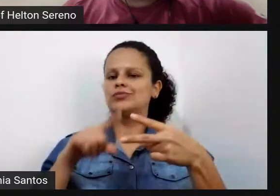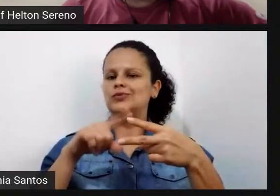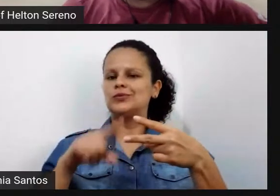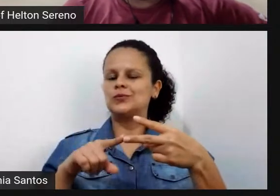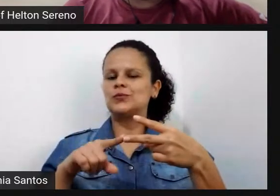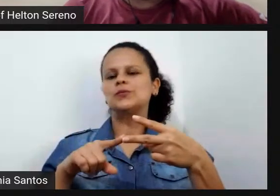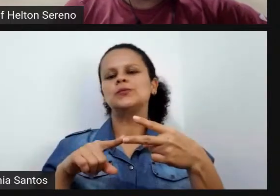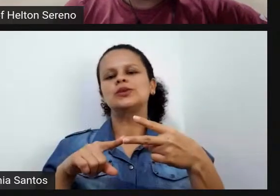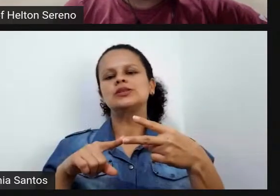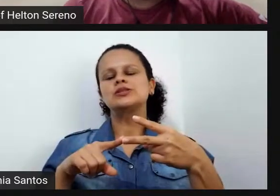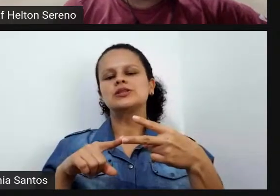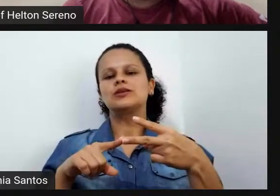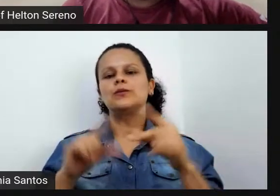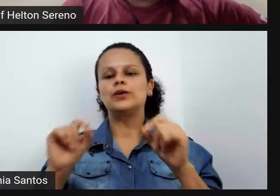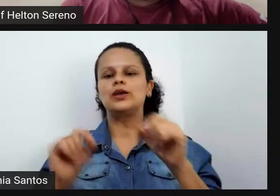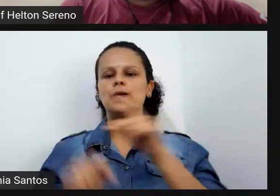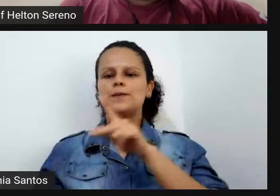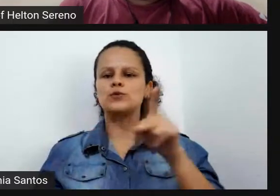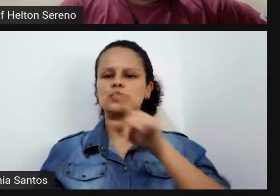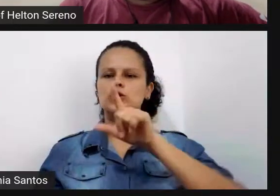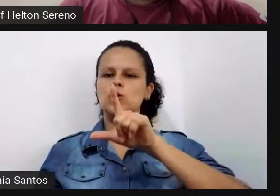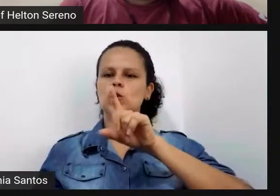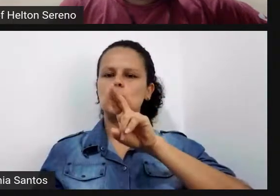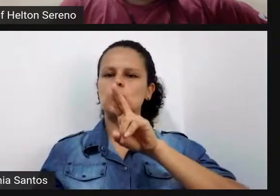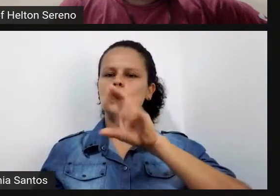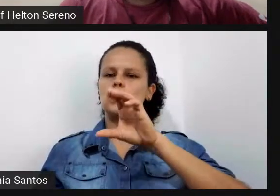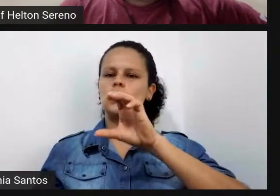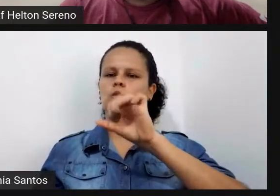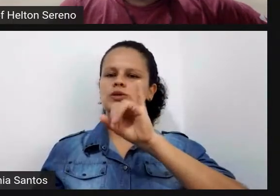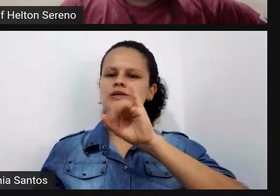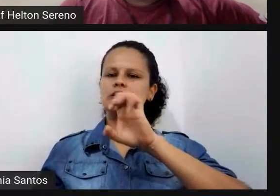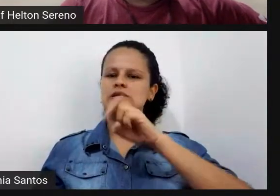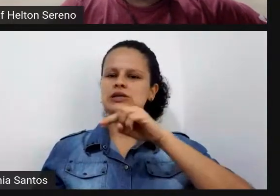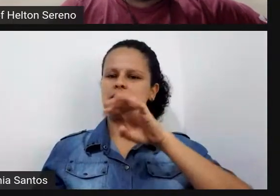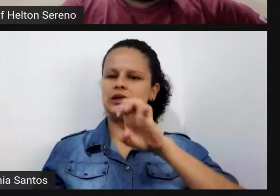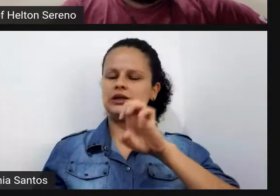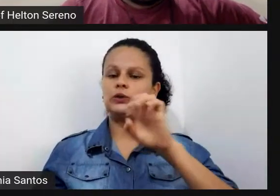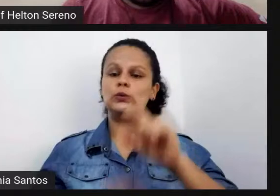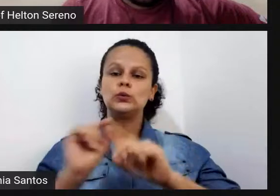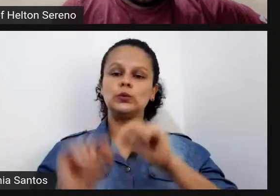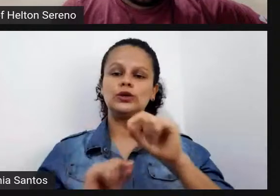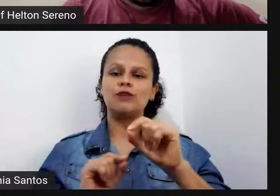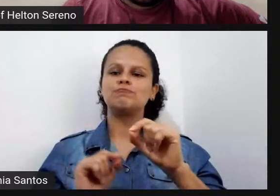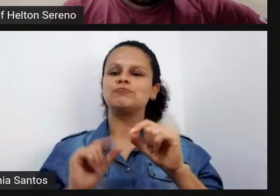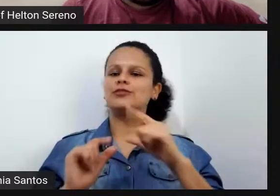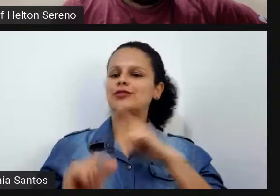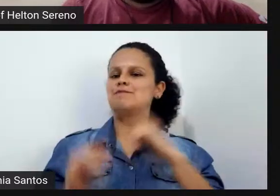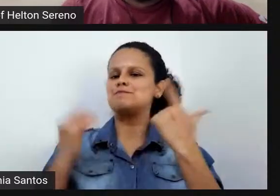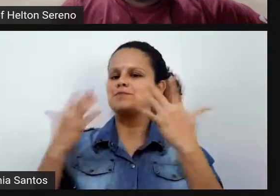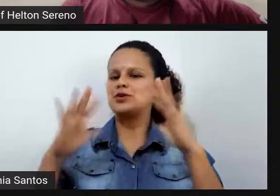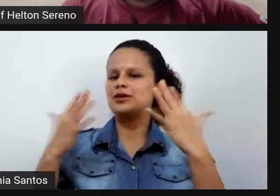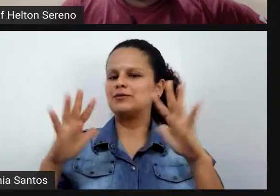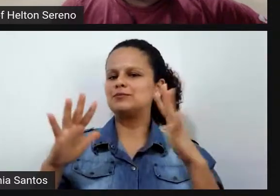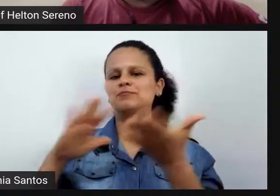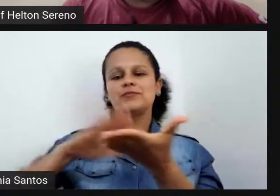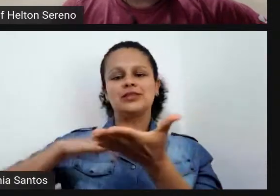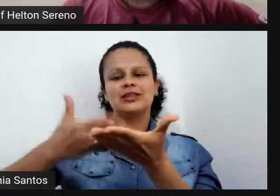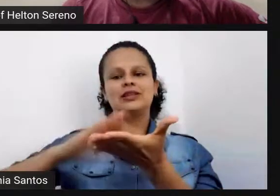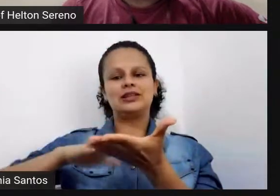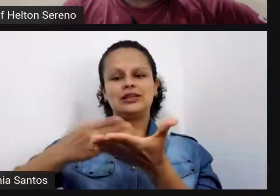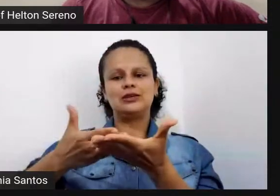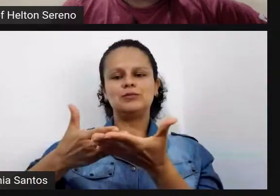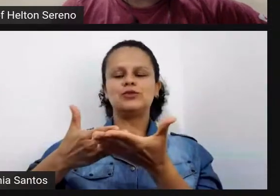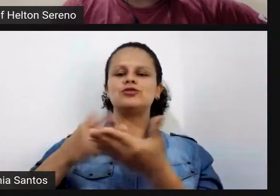a professora Luciene opa a professora Luciene está parabenizando o trabalho das intérpretes Kenia e